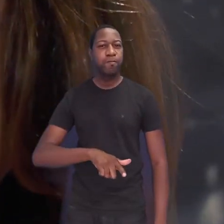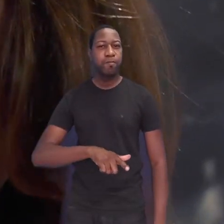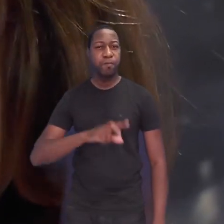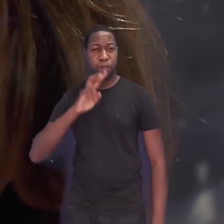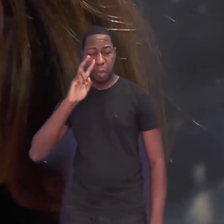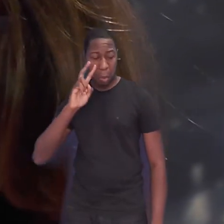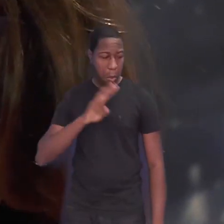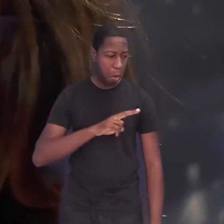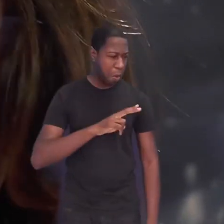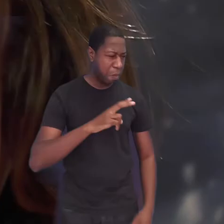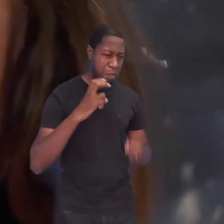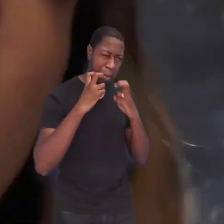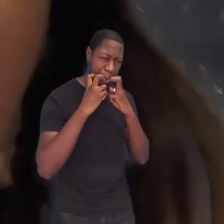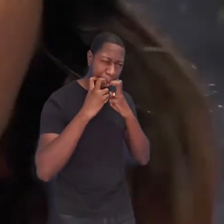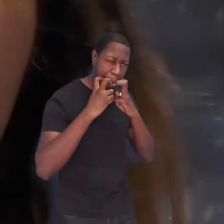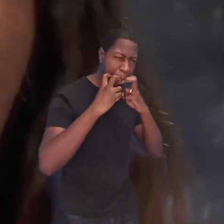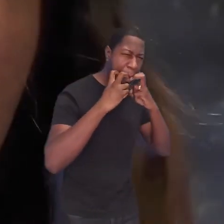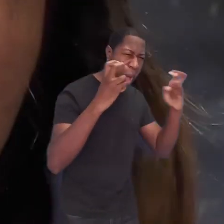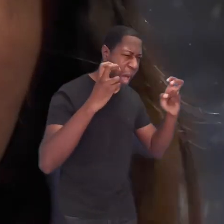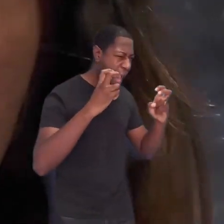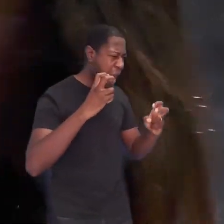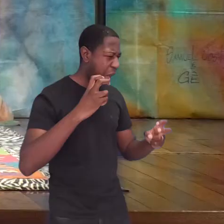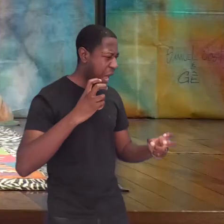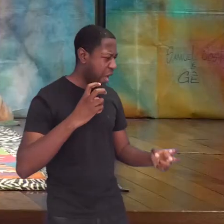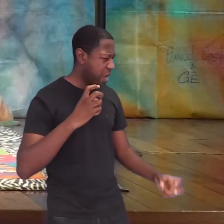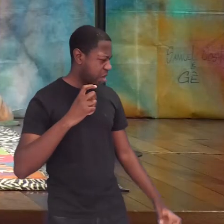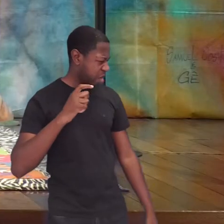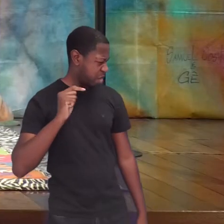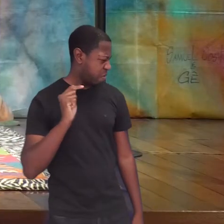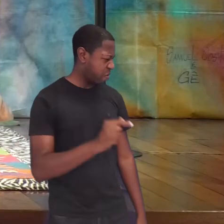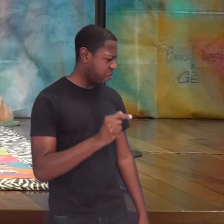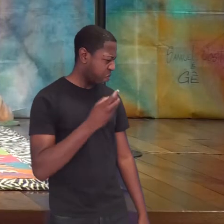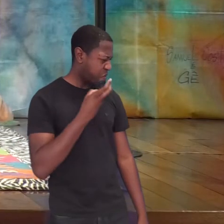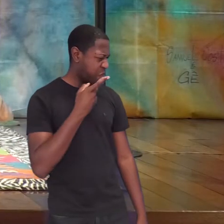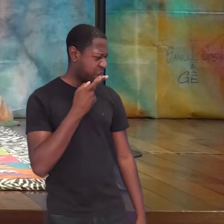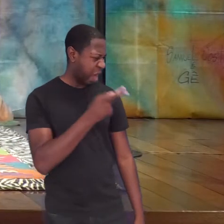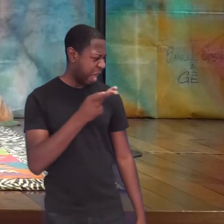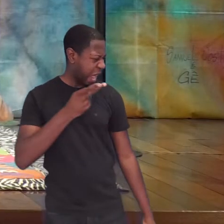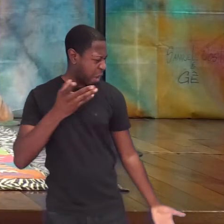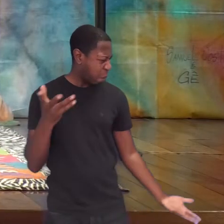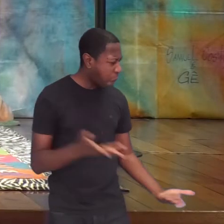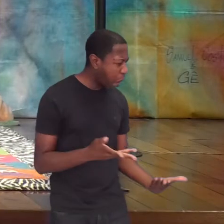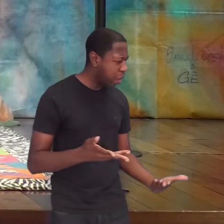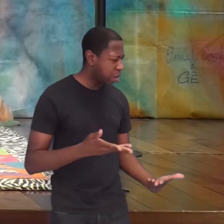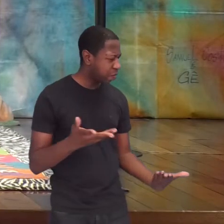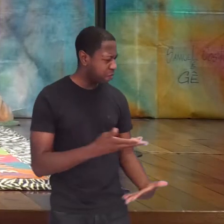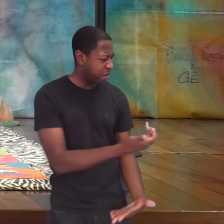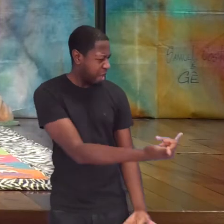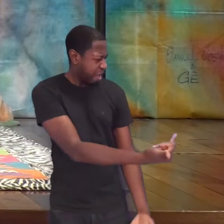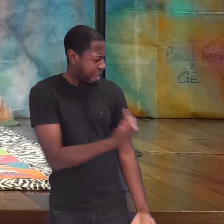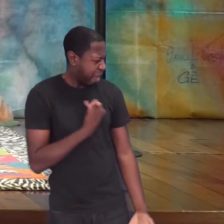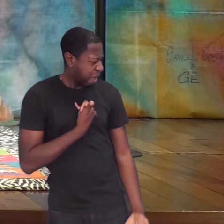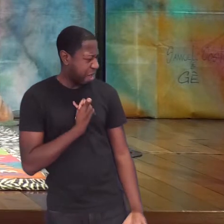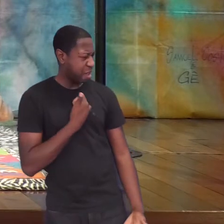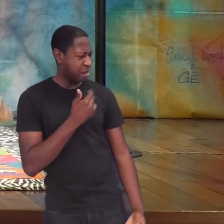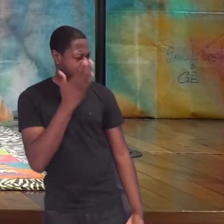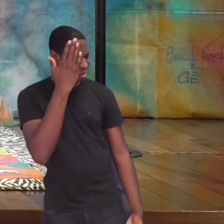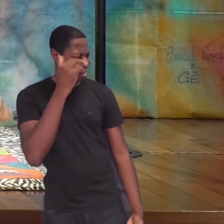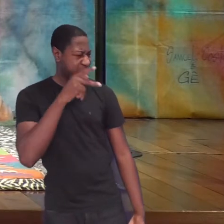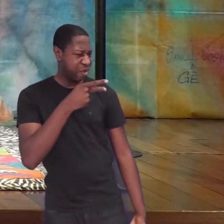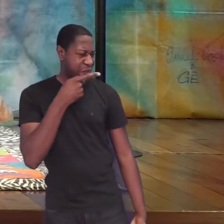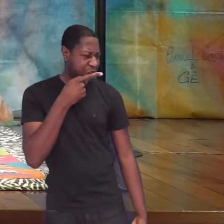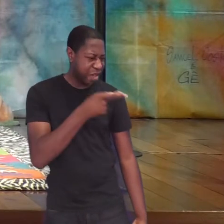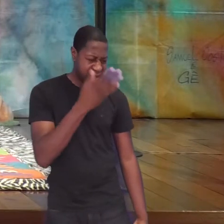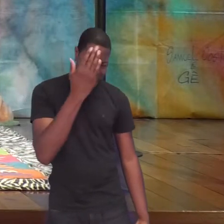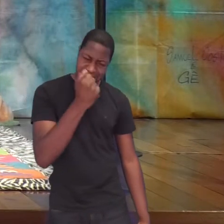começou a gritar com ela. Fale logo alguma coisa, eu sei que você sabe falar e